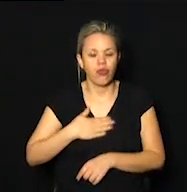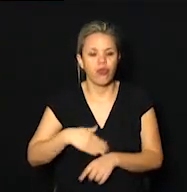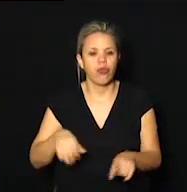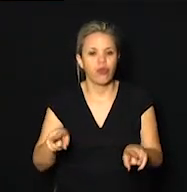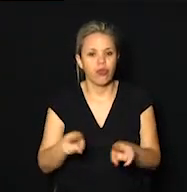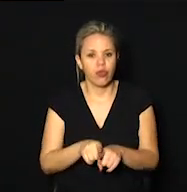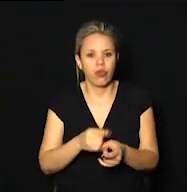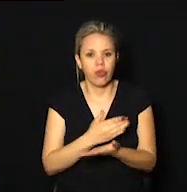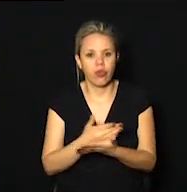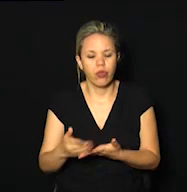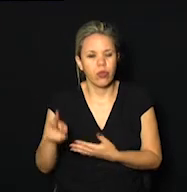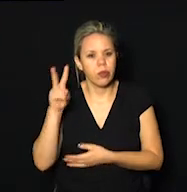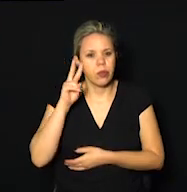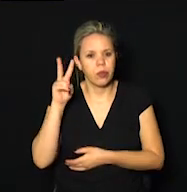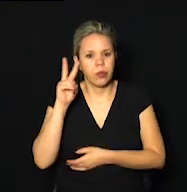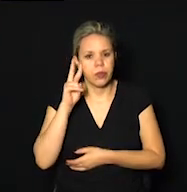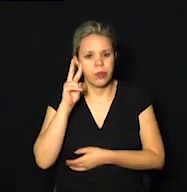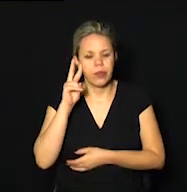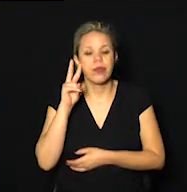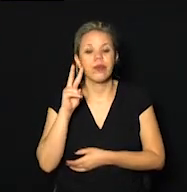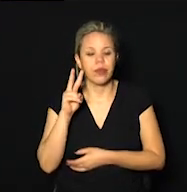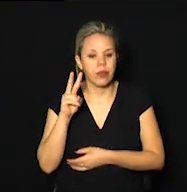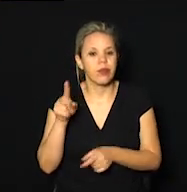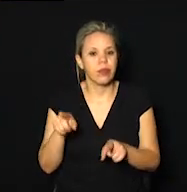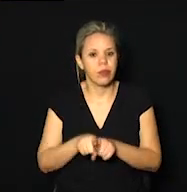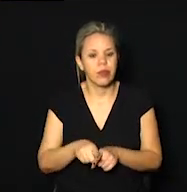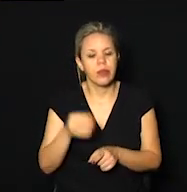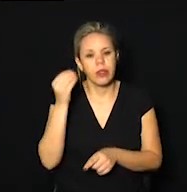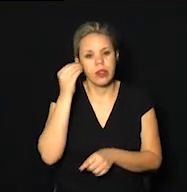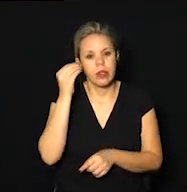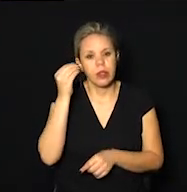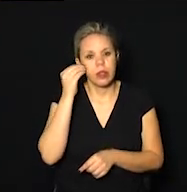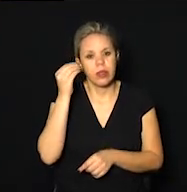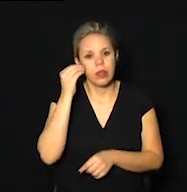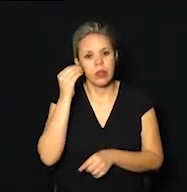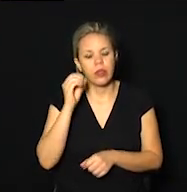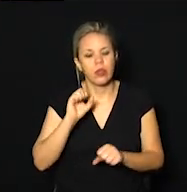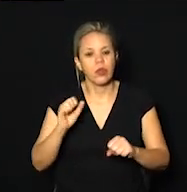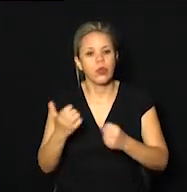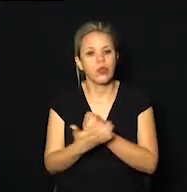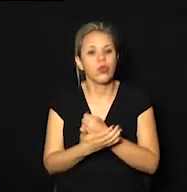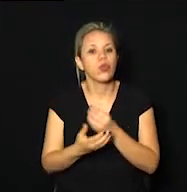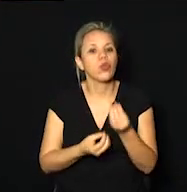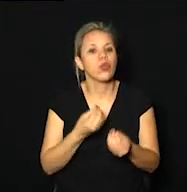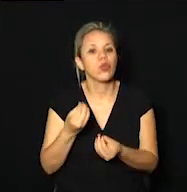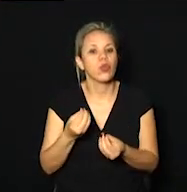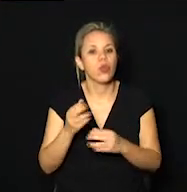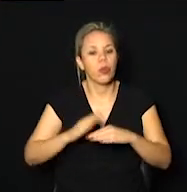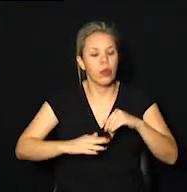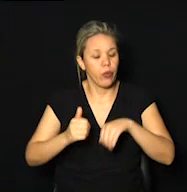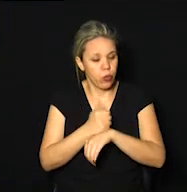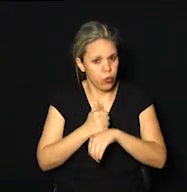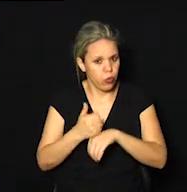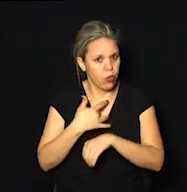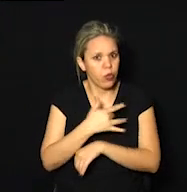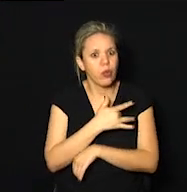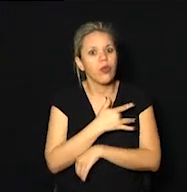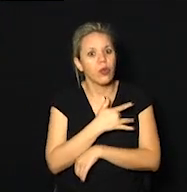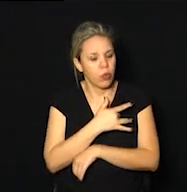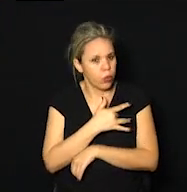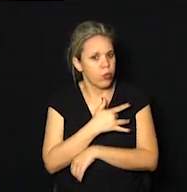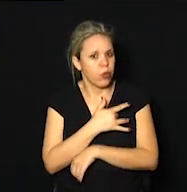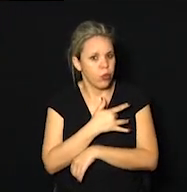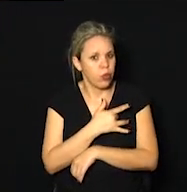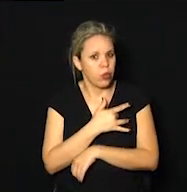começa na segunda-feira a testagem aí para a Covid-19 nos profissionais da área da saúde.